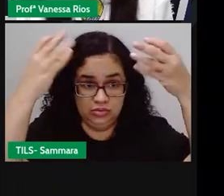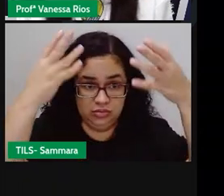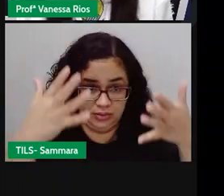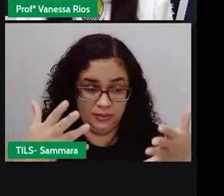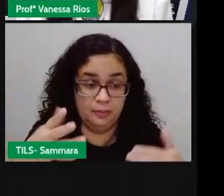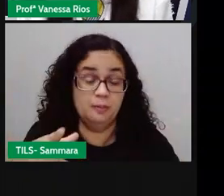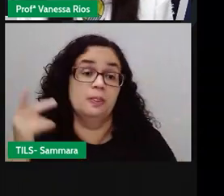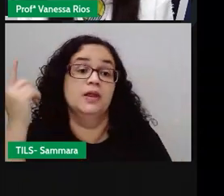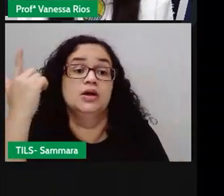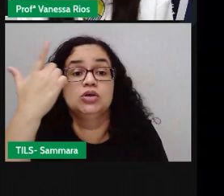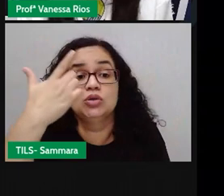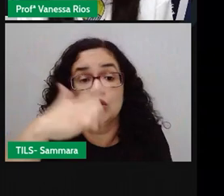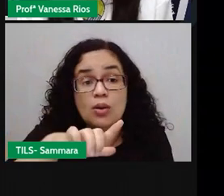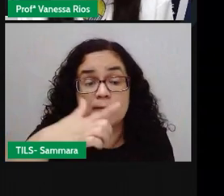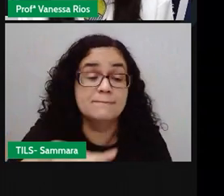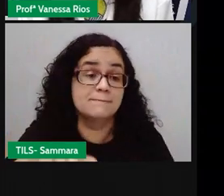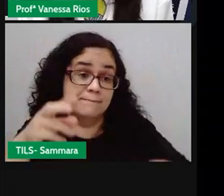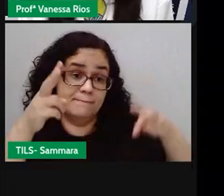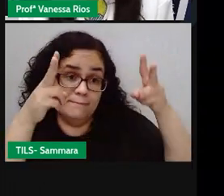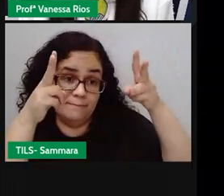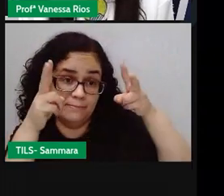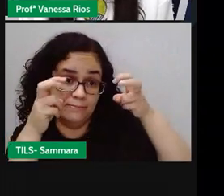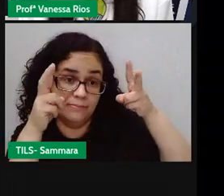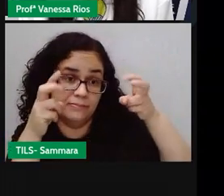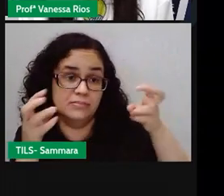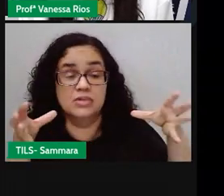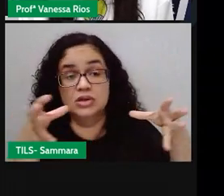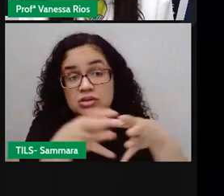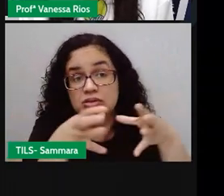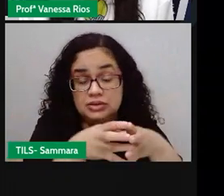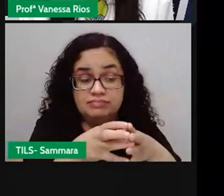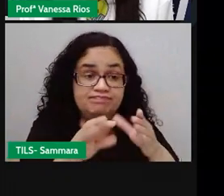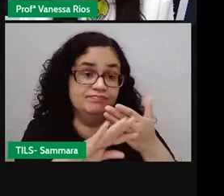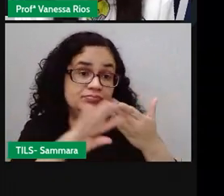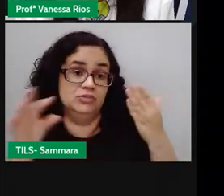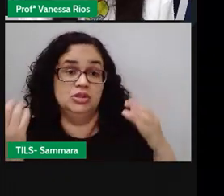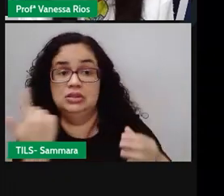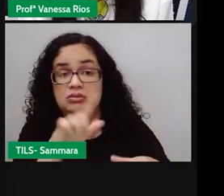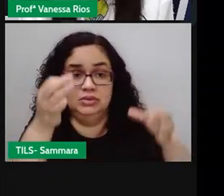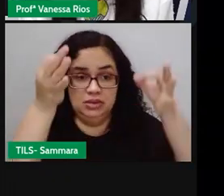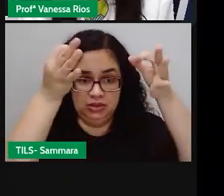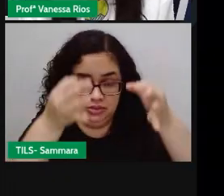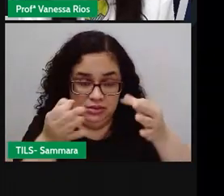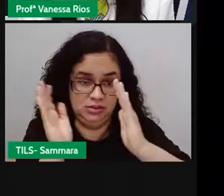Novamente, aí a gente percebe que o parágrafo está fora da ordem.